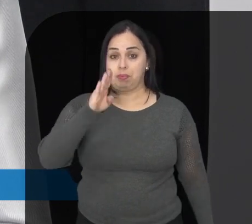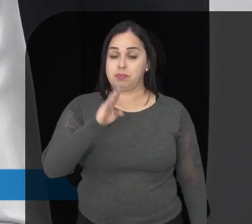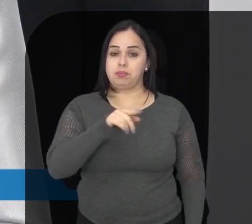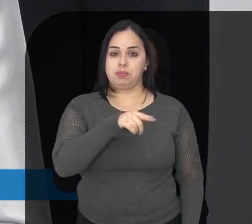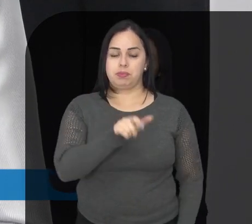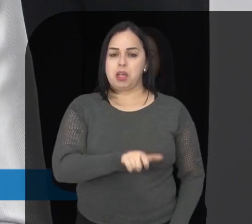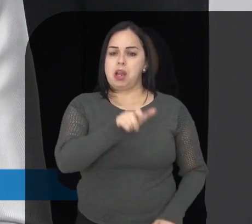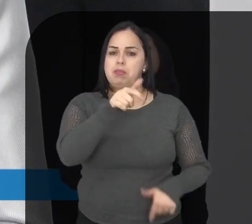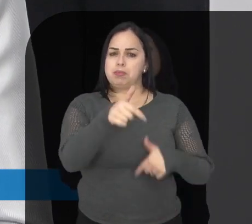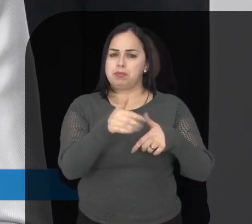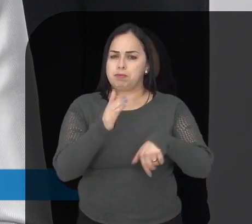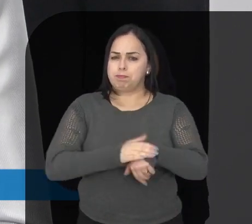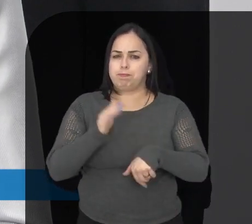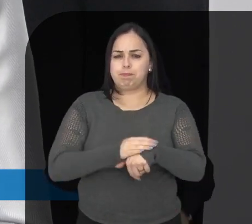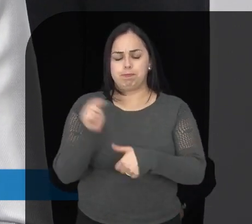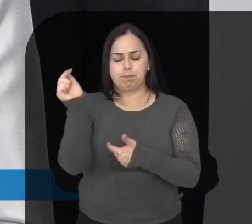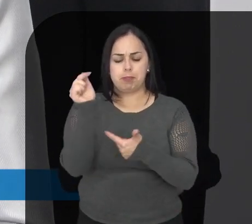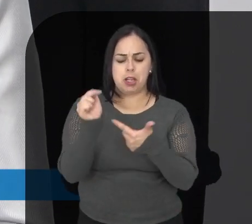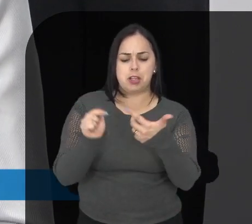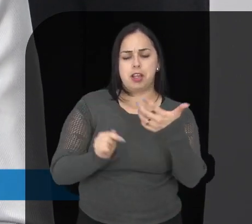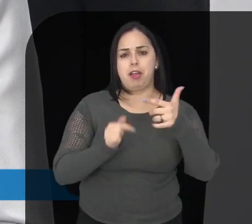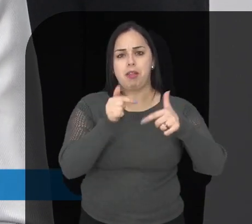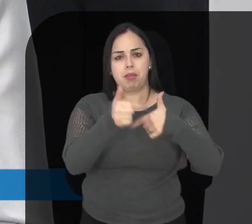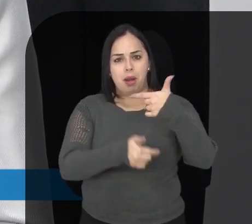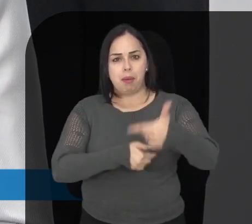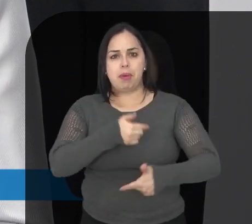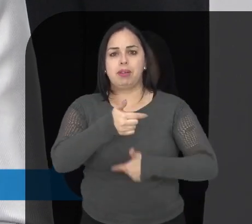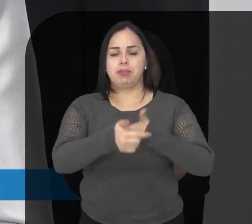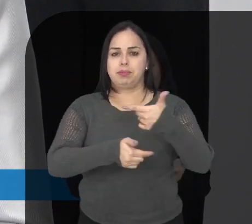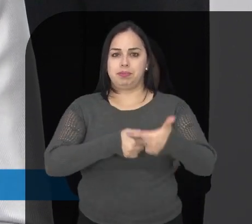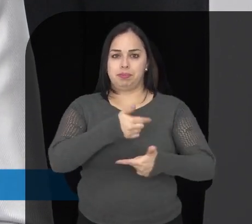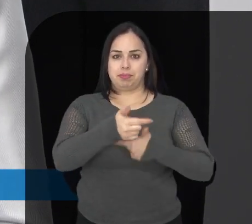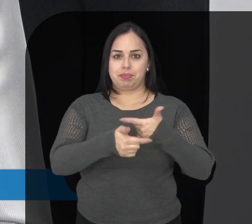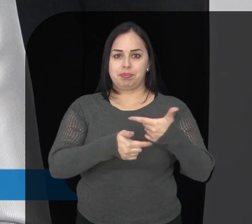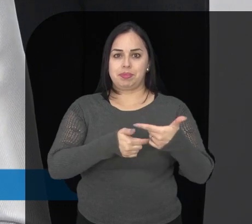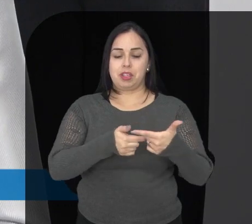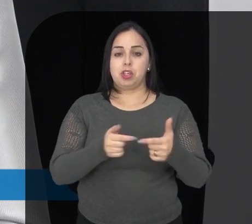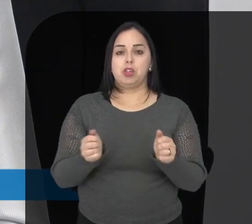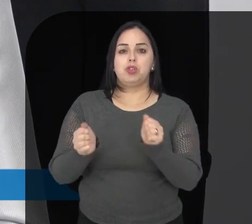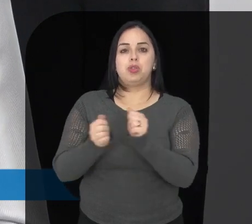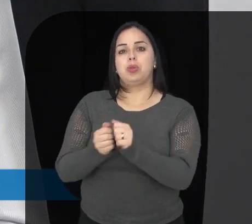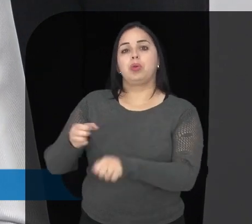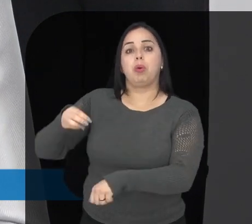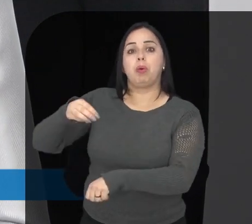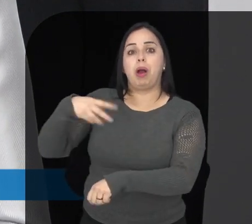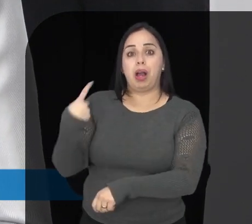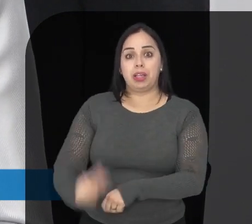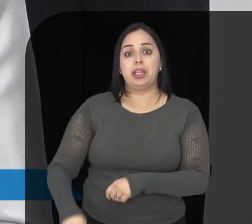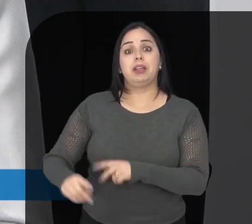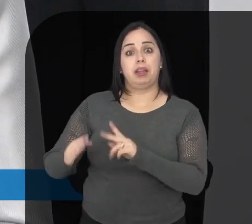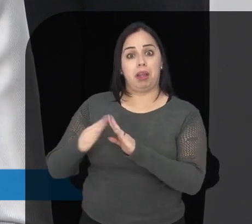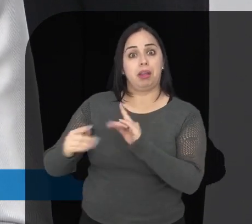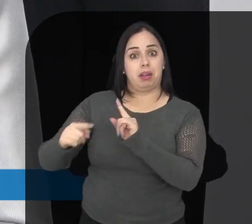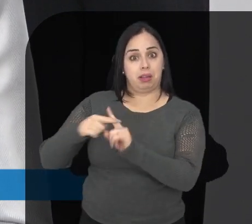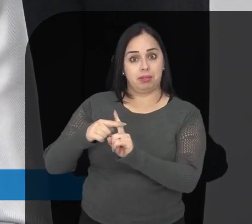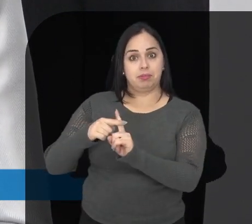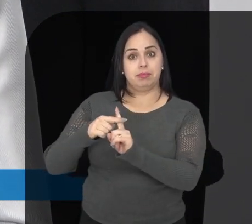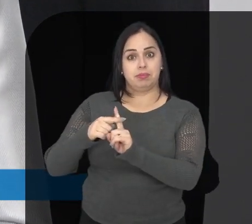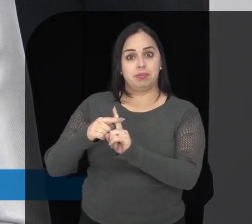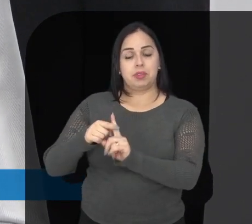que tem feito um grande trabalho através do nosso ministério nessa cidade.